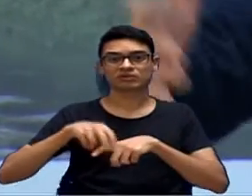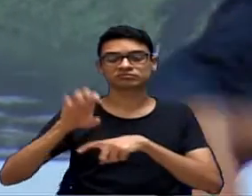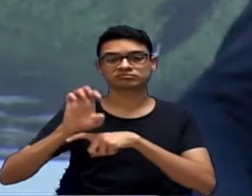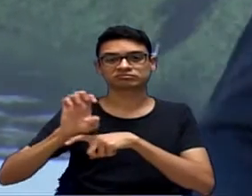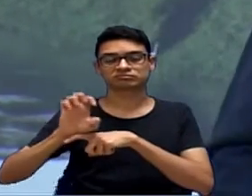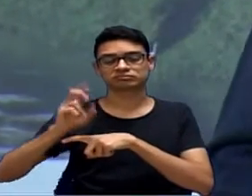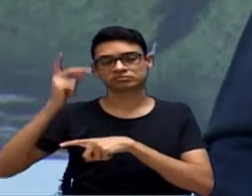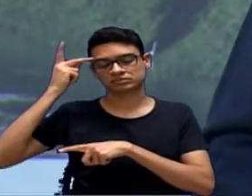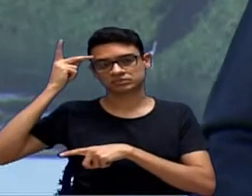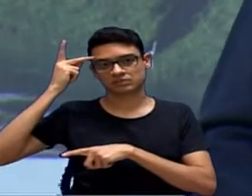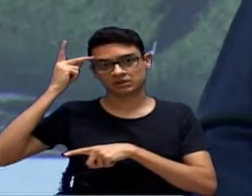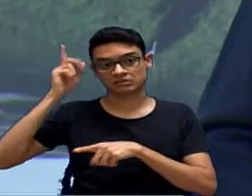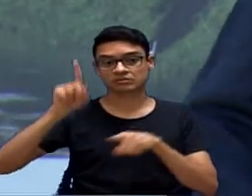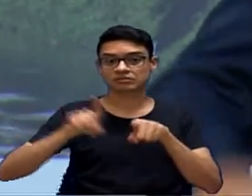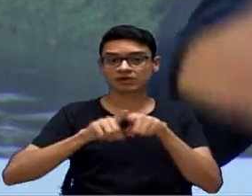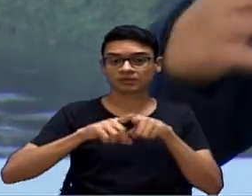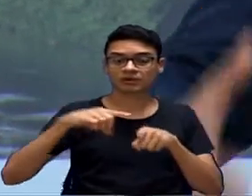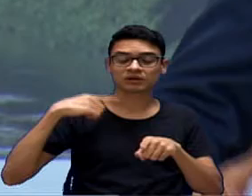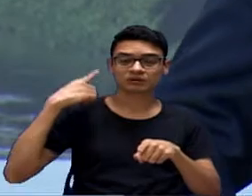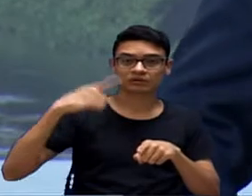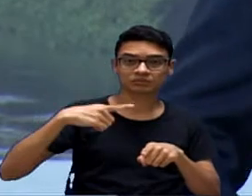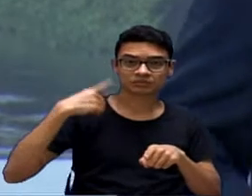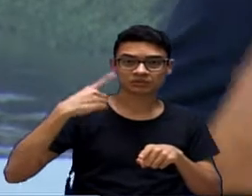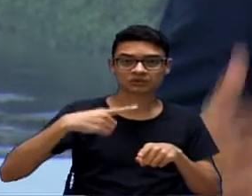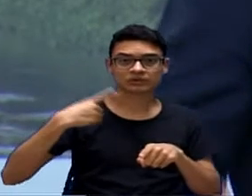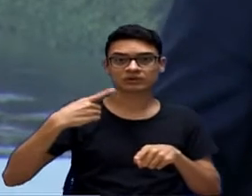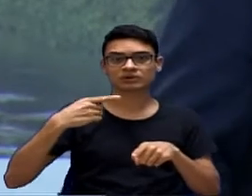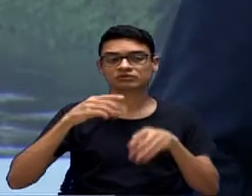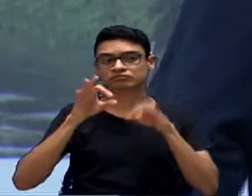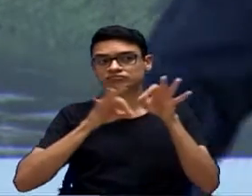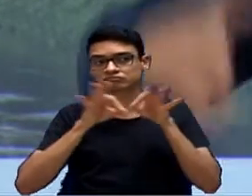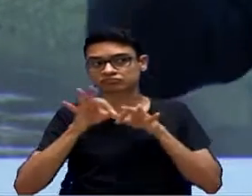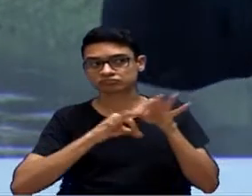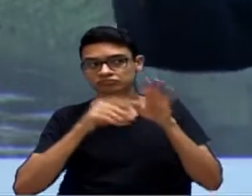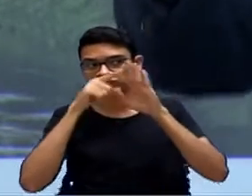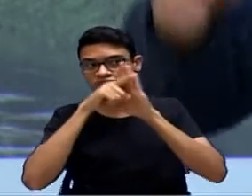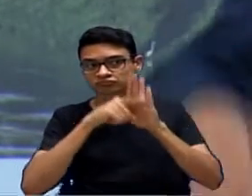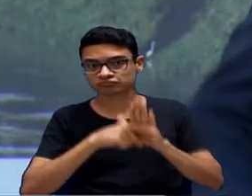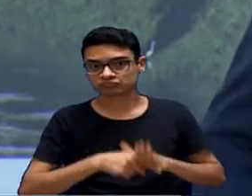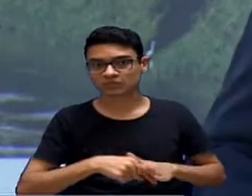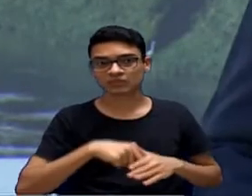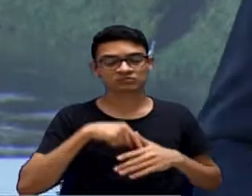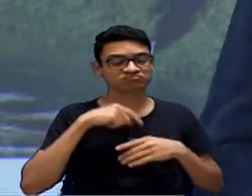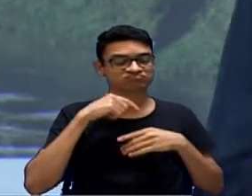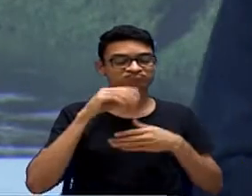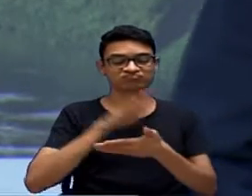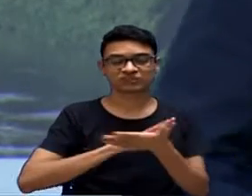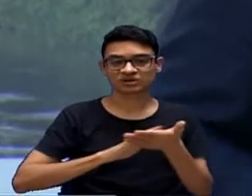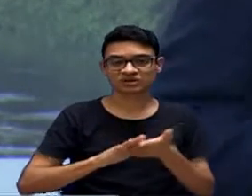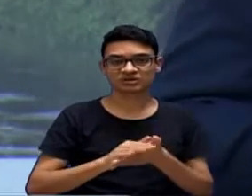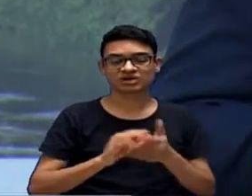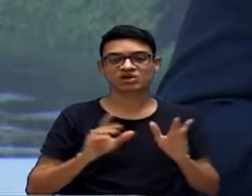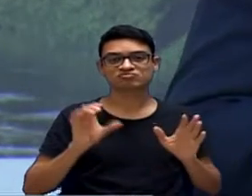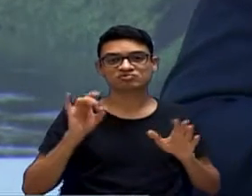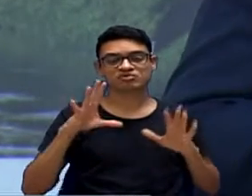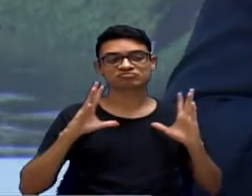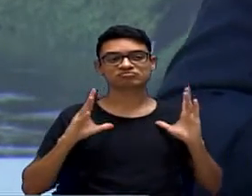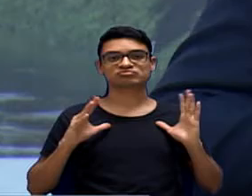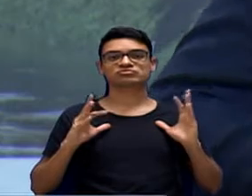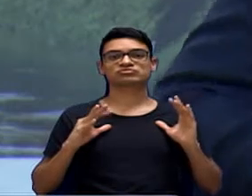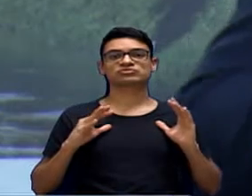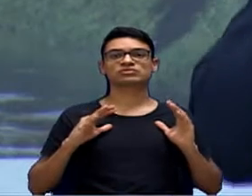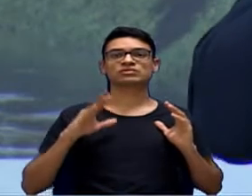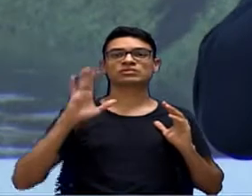deputados da região que não fiscaliza, não faz nada, fica hibernando. O que está acontecendo, vereadora